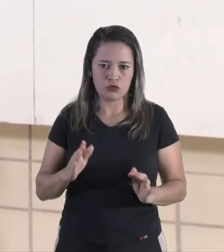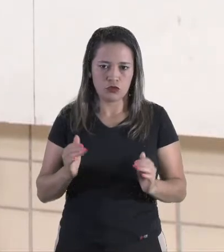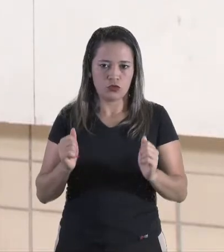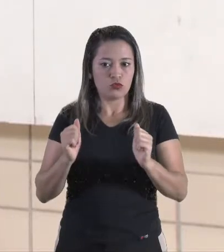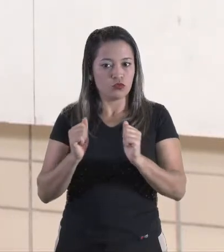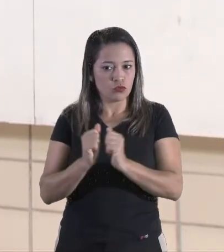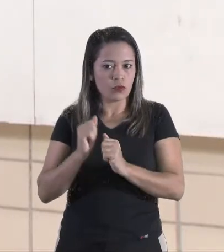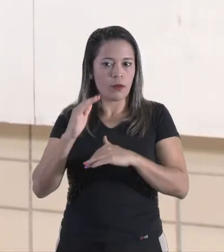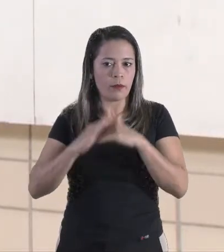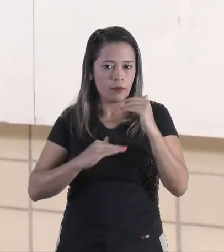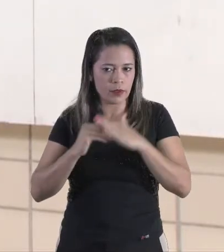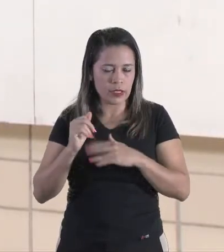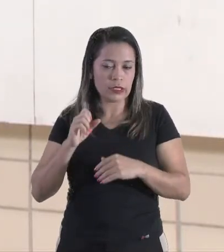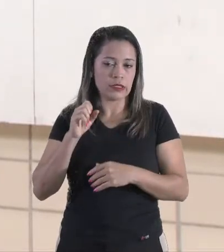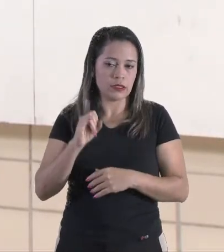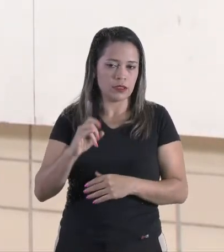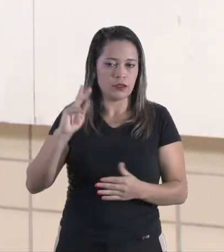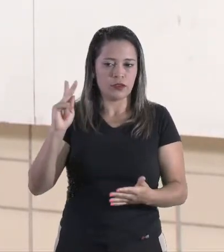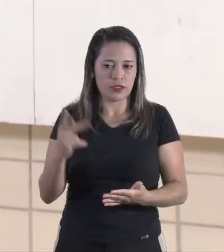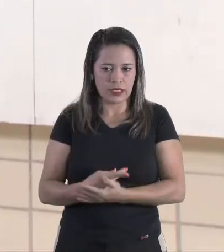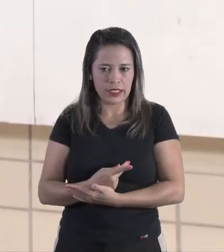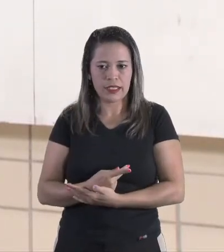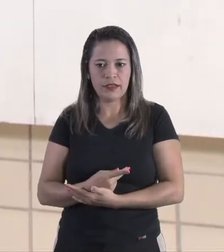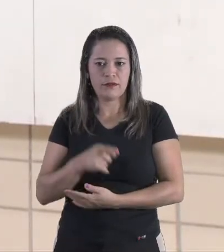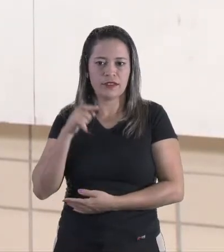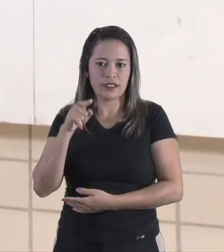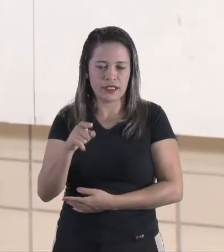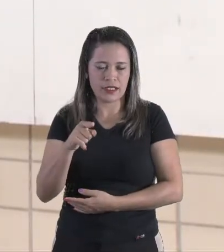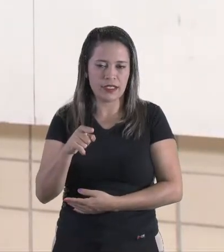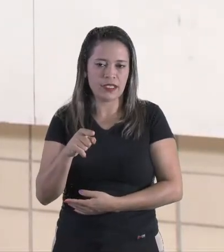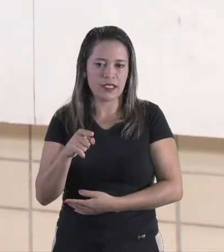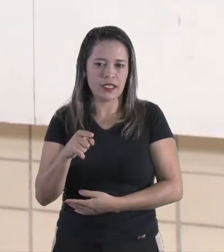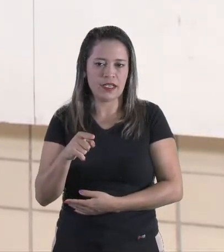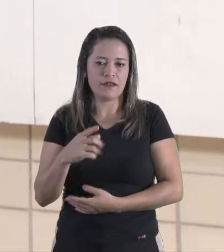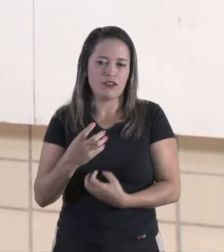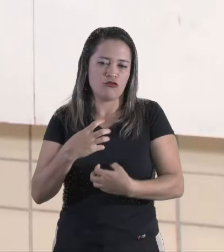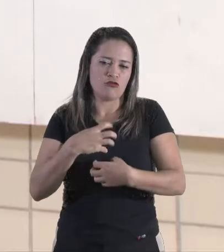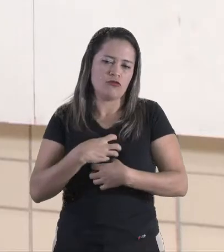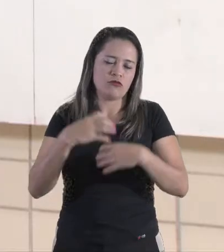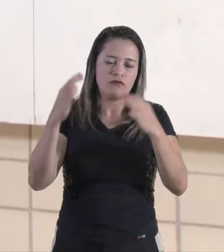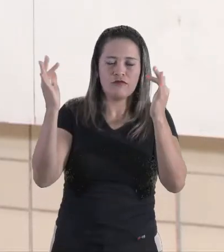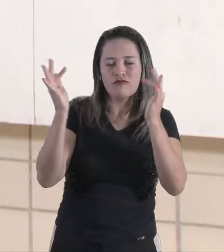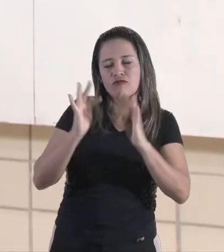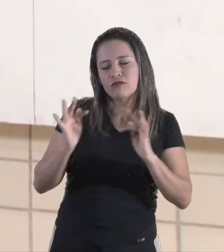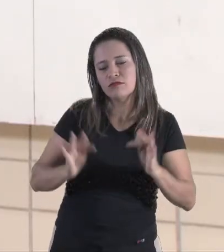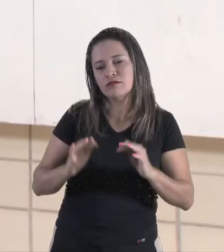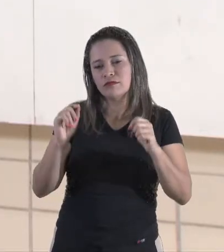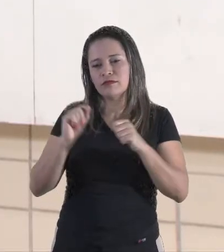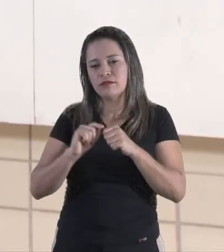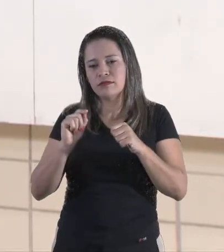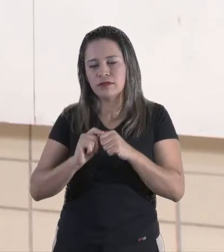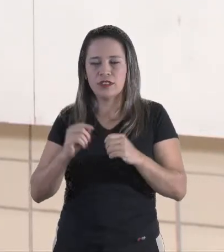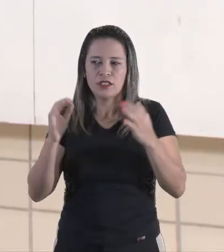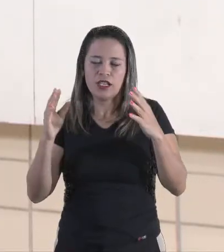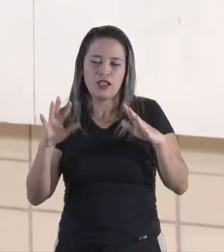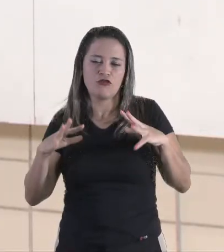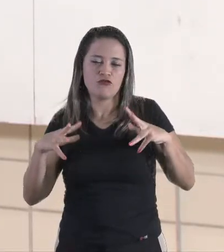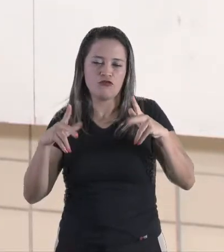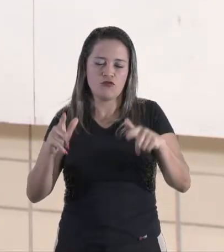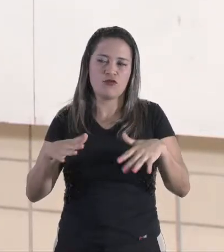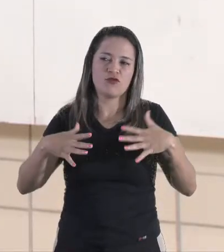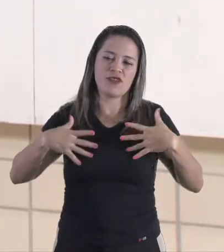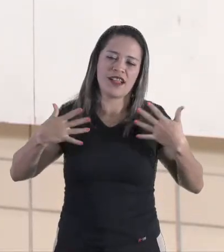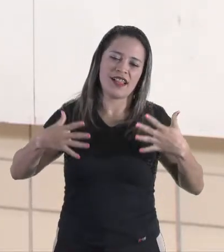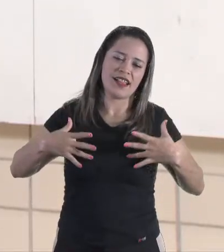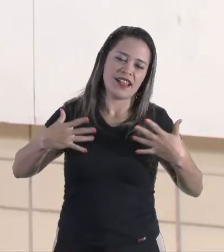profissão. Porque se isso acontecer, você vai se sentir feliz, você vai fazer as coisas com alegria e